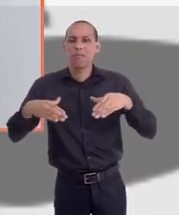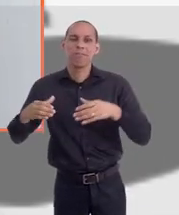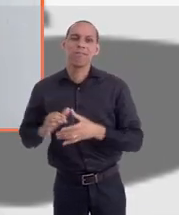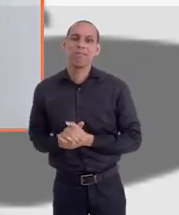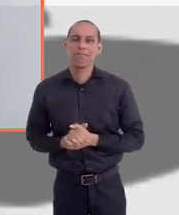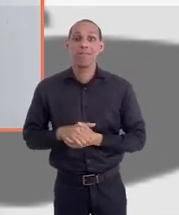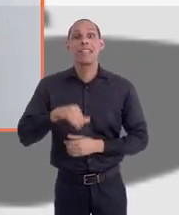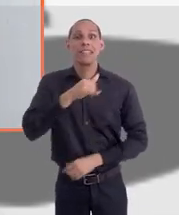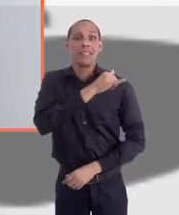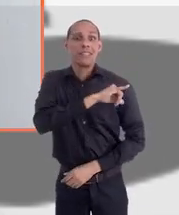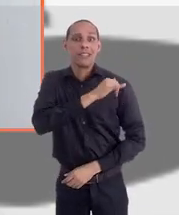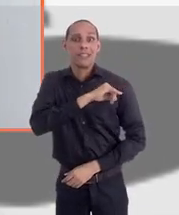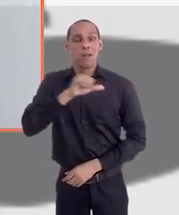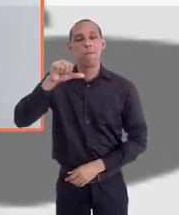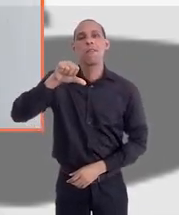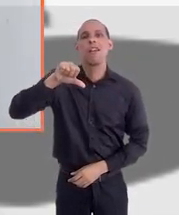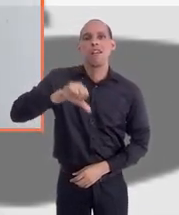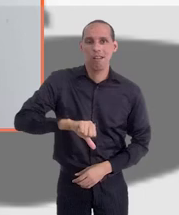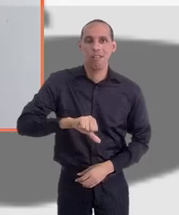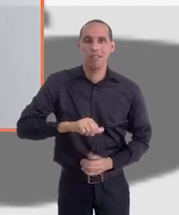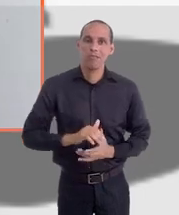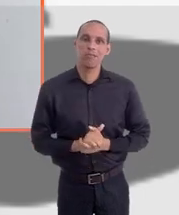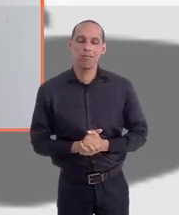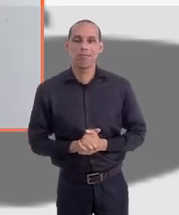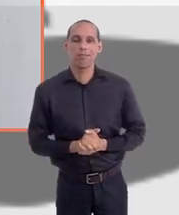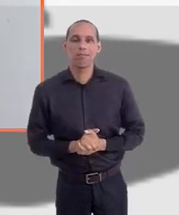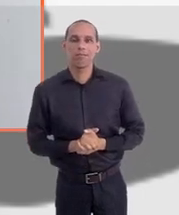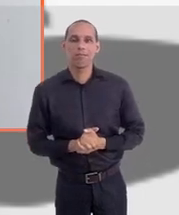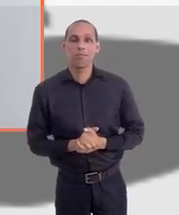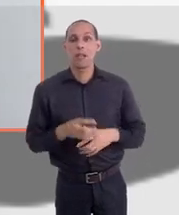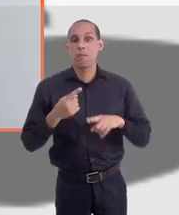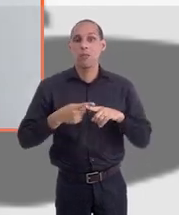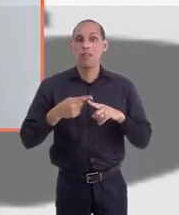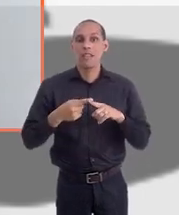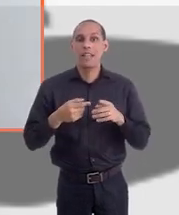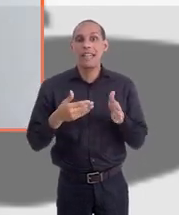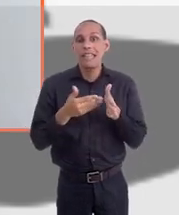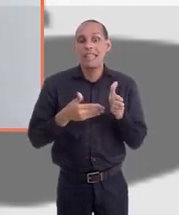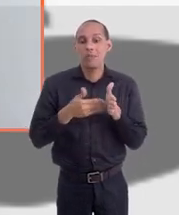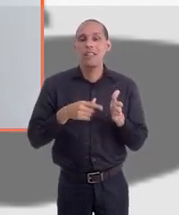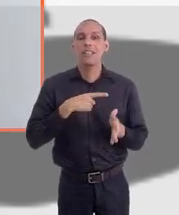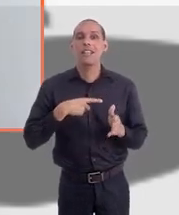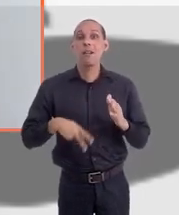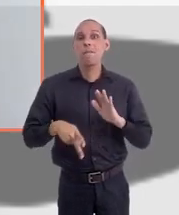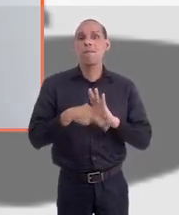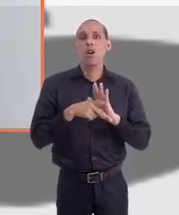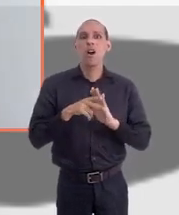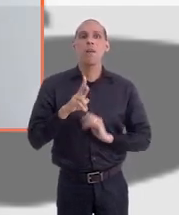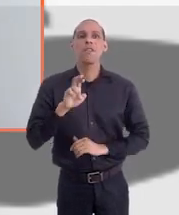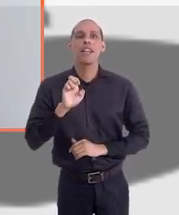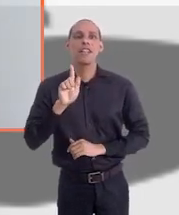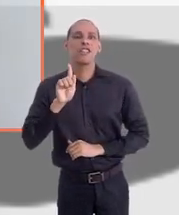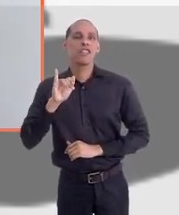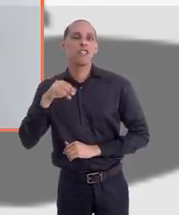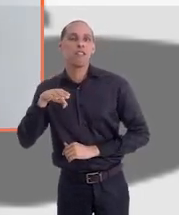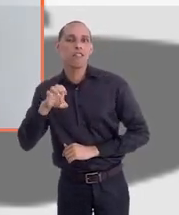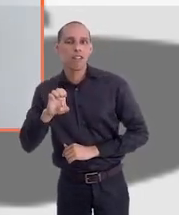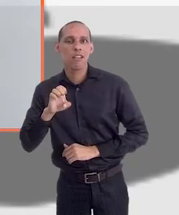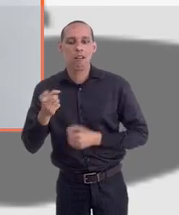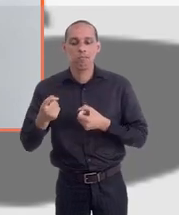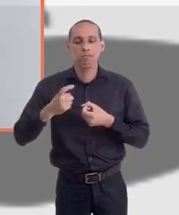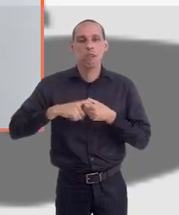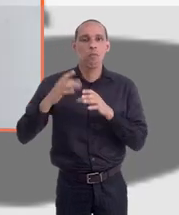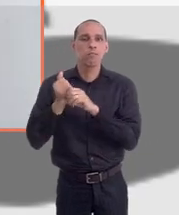concursos. No Rio de Janeiro a situação ainda fica um pouco mais complicada com as limitações impostas pelo regime de recuperação